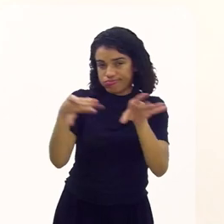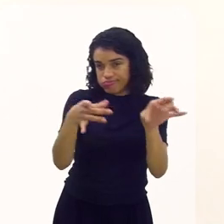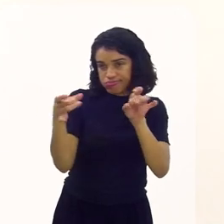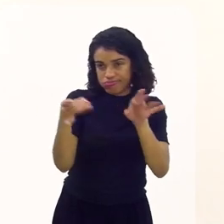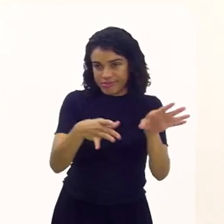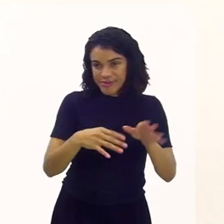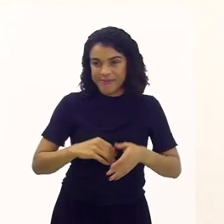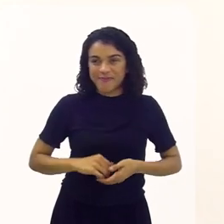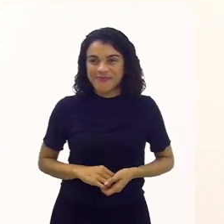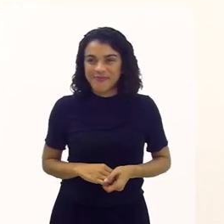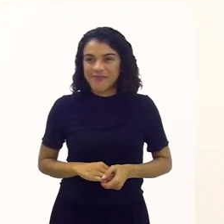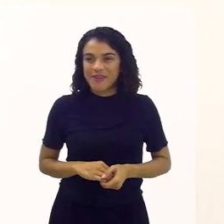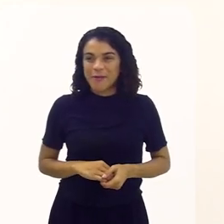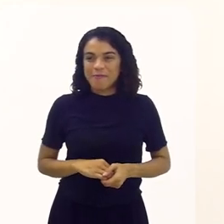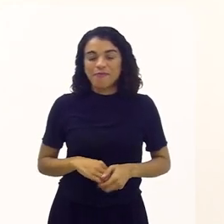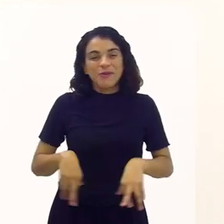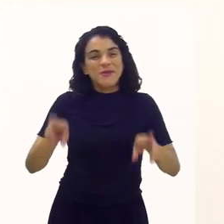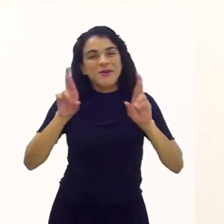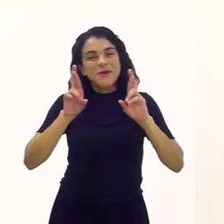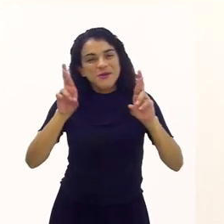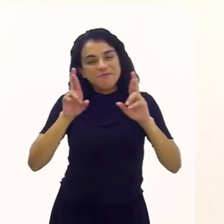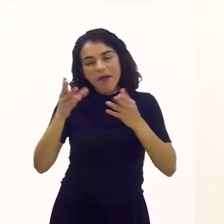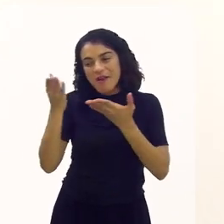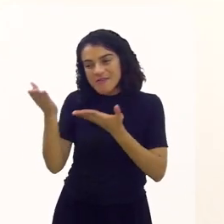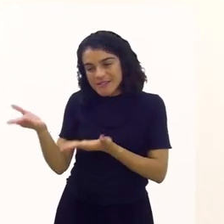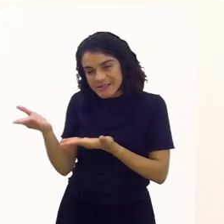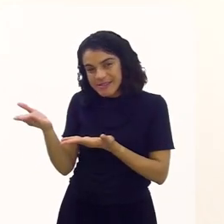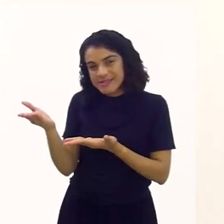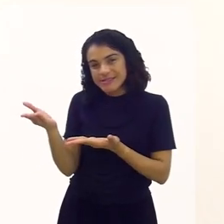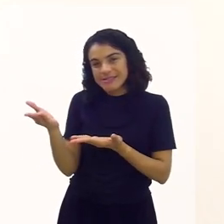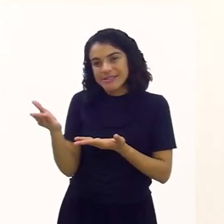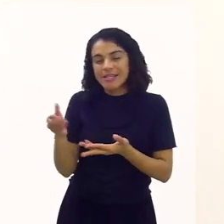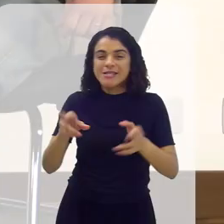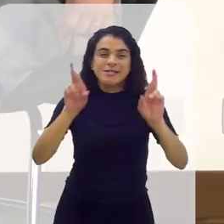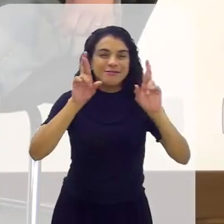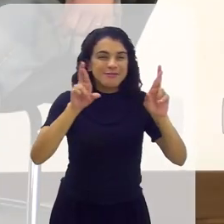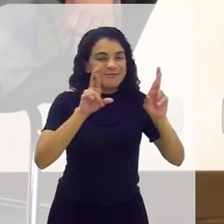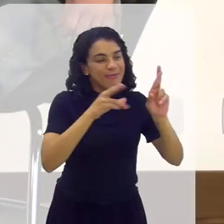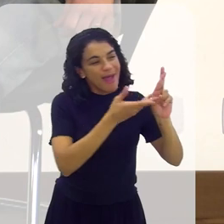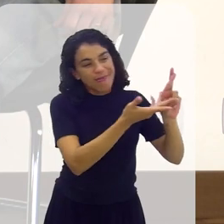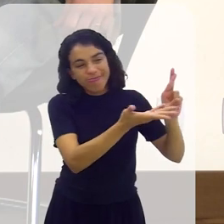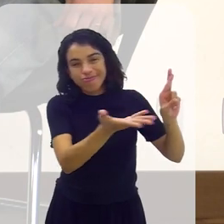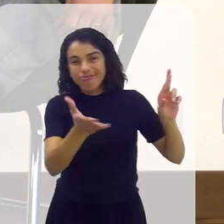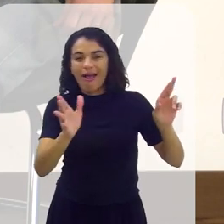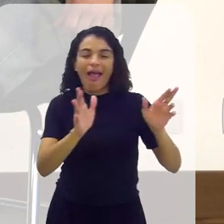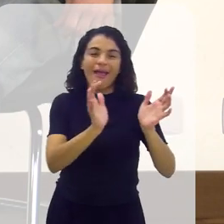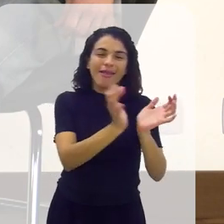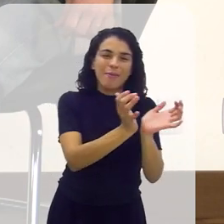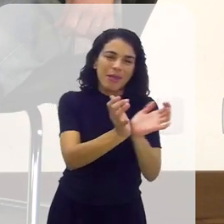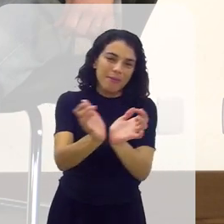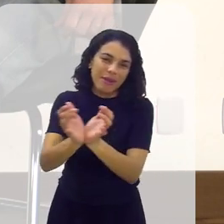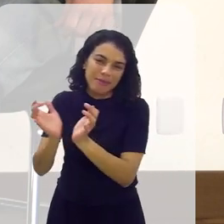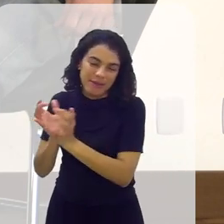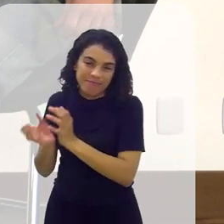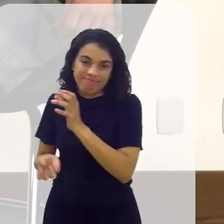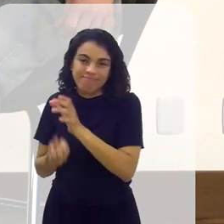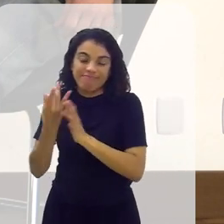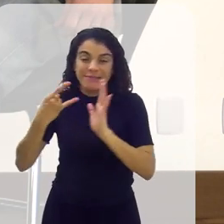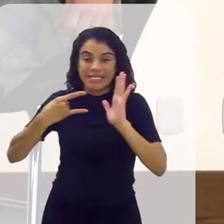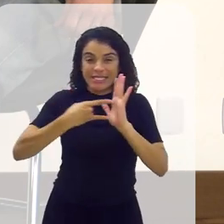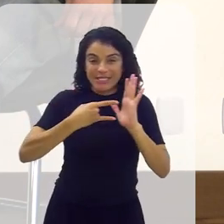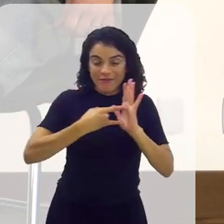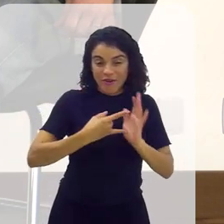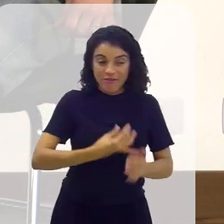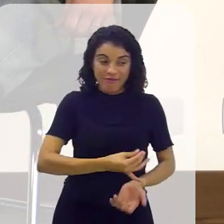Tardinha de todo o coração, eu espero que tanto você quanto os outros desenvolvedores que vão estar lá